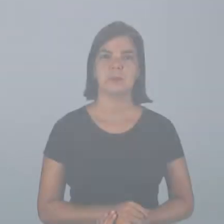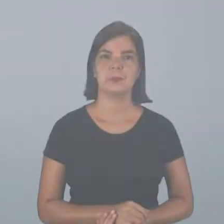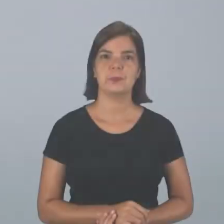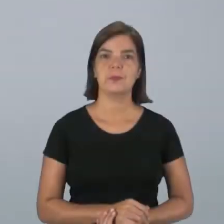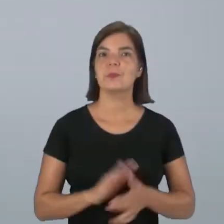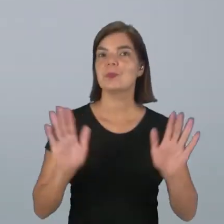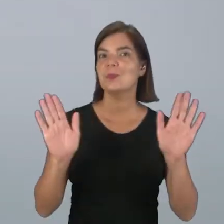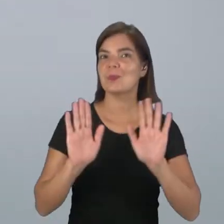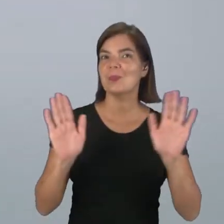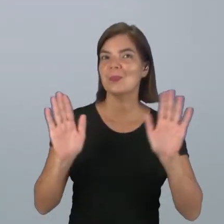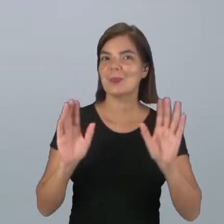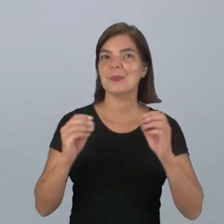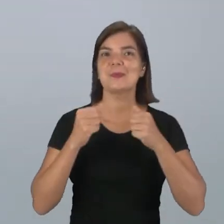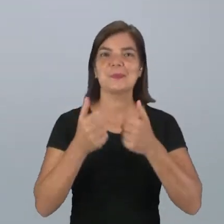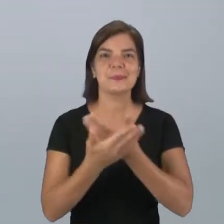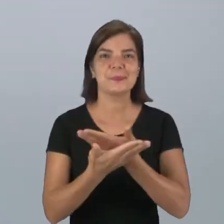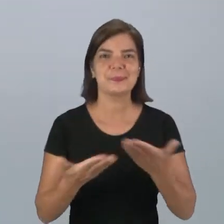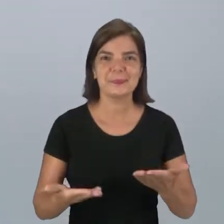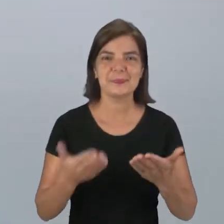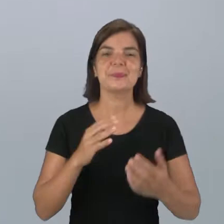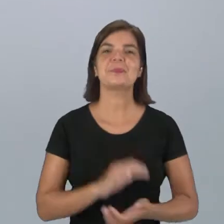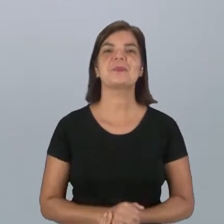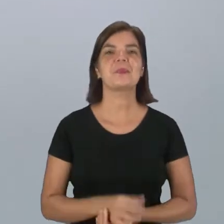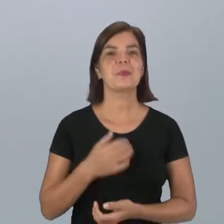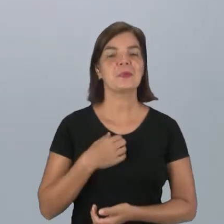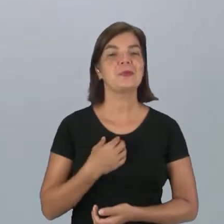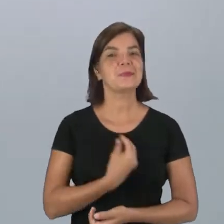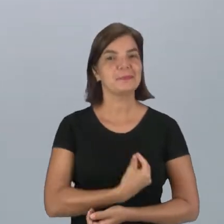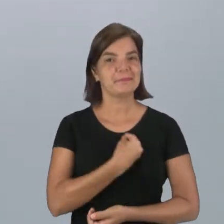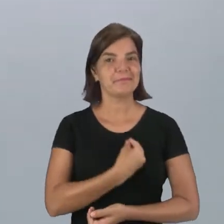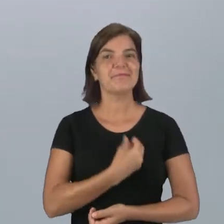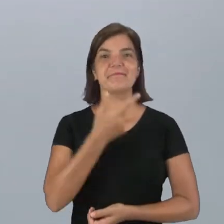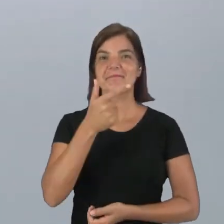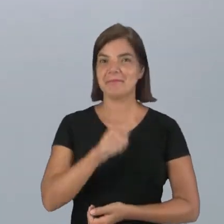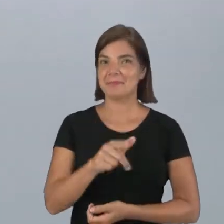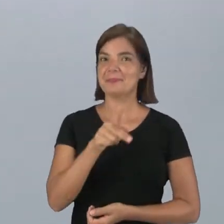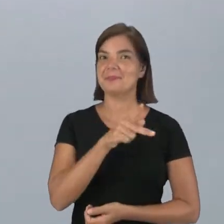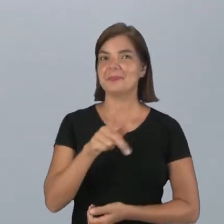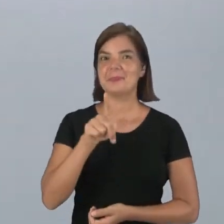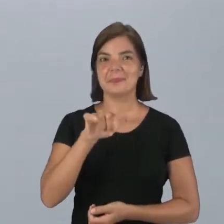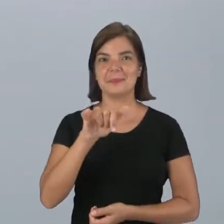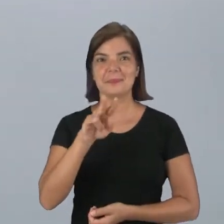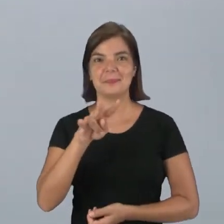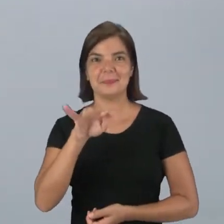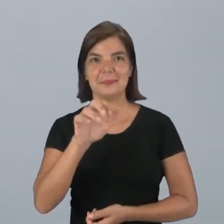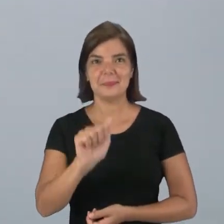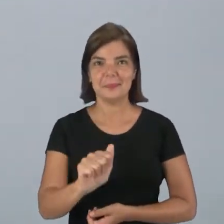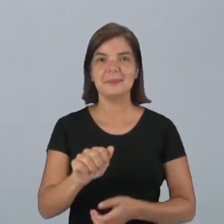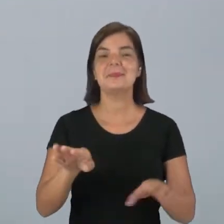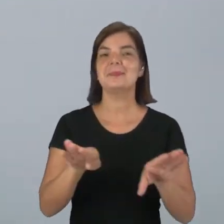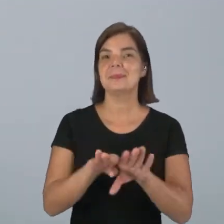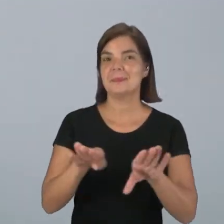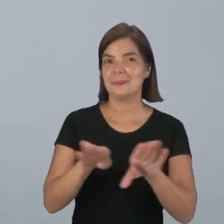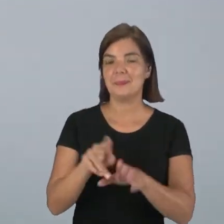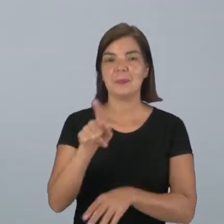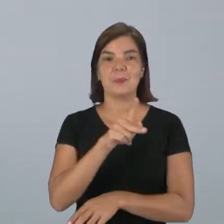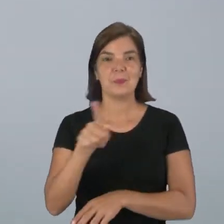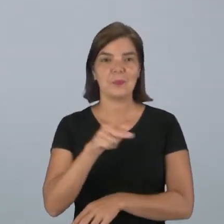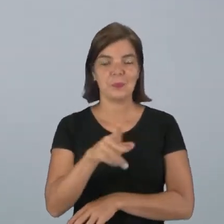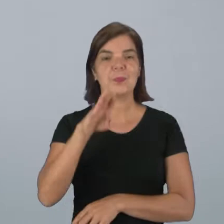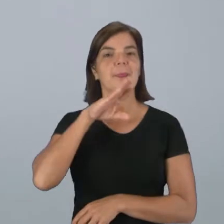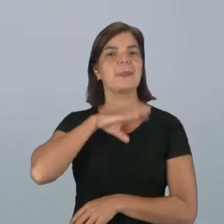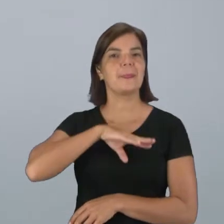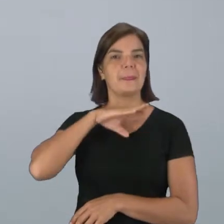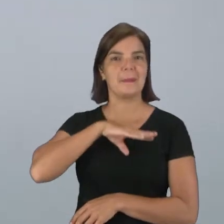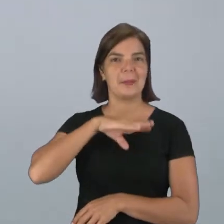Olá pessoal, tudo bem com vocês? Estou aqui novamente, sou a professora Elívia Soares, professora de língua